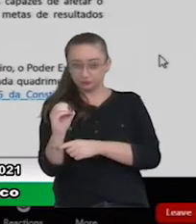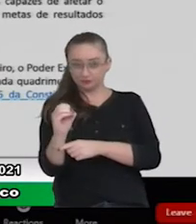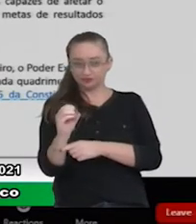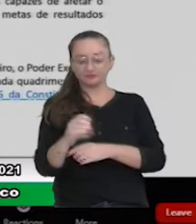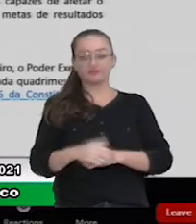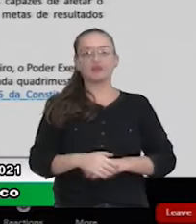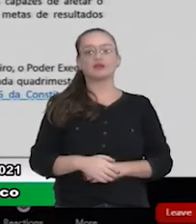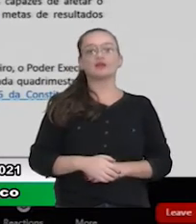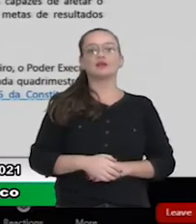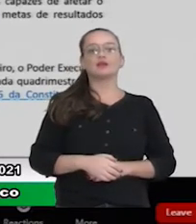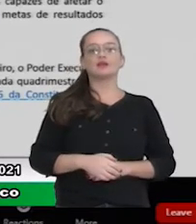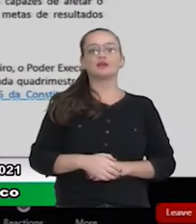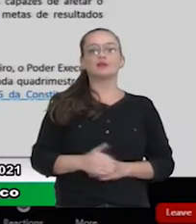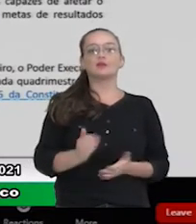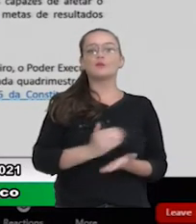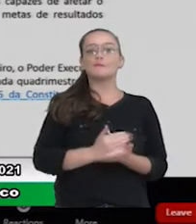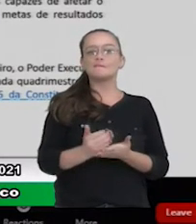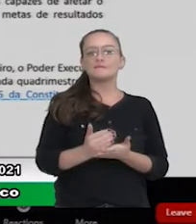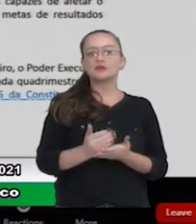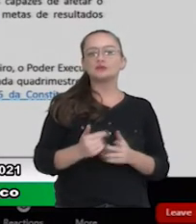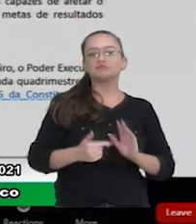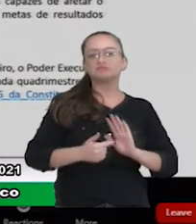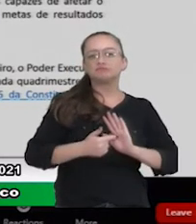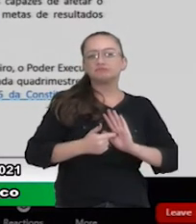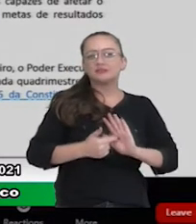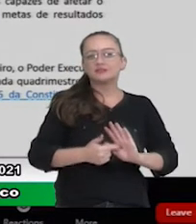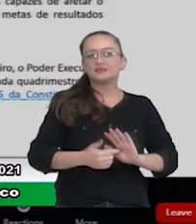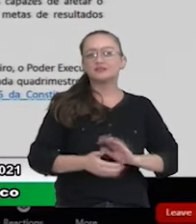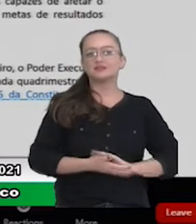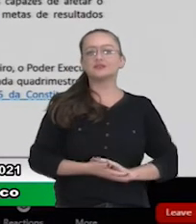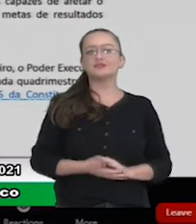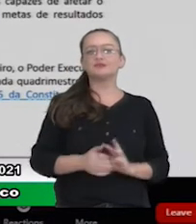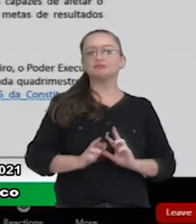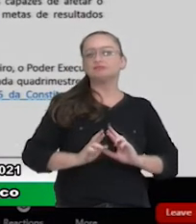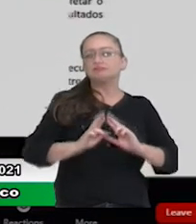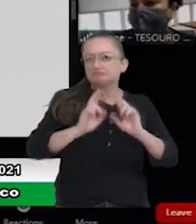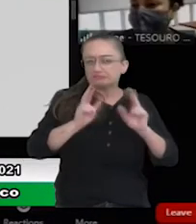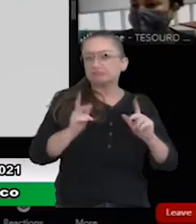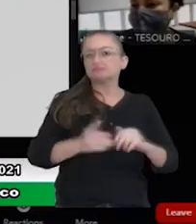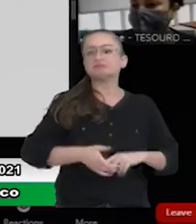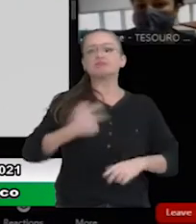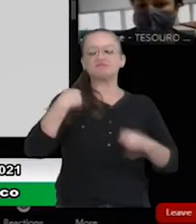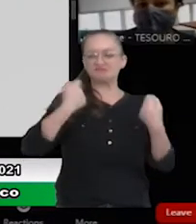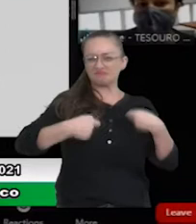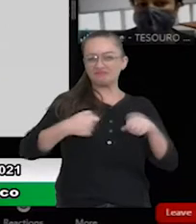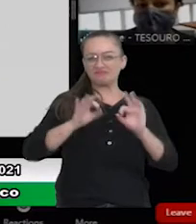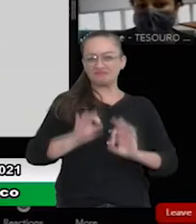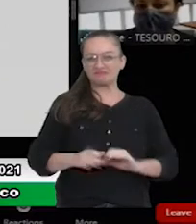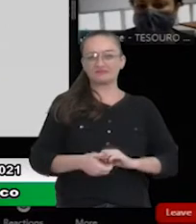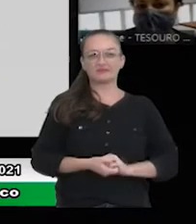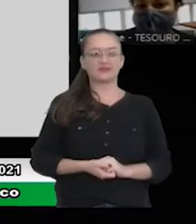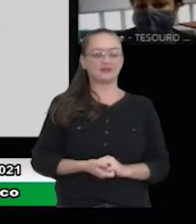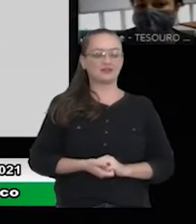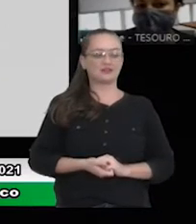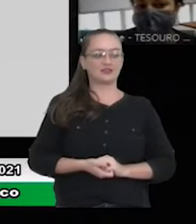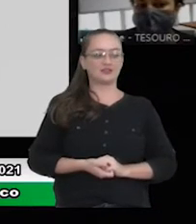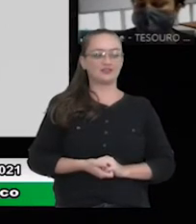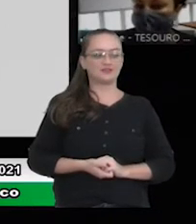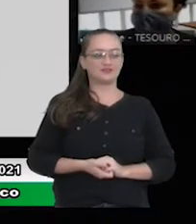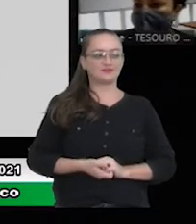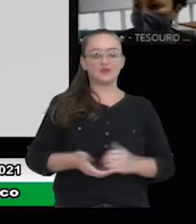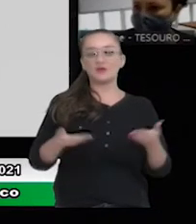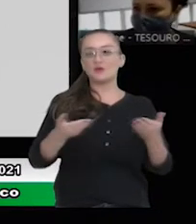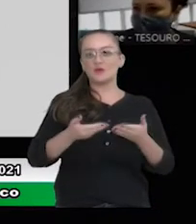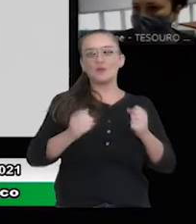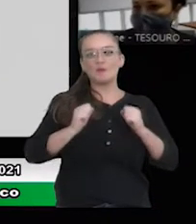princípio, ela trouxe muita austeridade, mas ela foi necessária. Hoje, o Bruno pode até falar melhor, hoje a gente